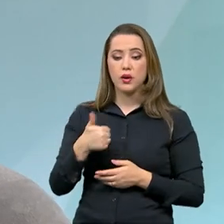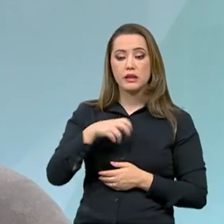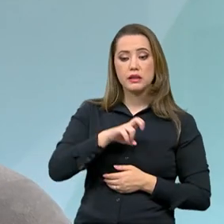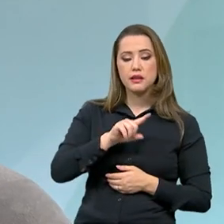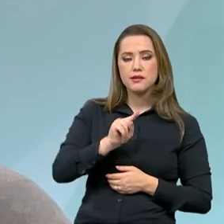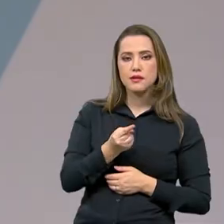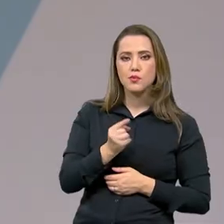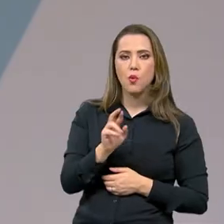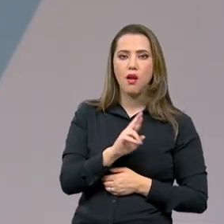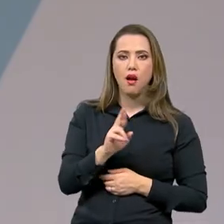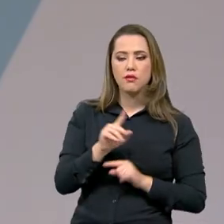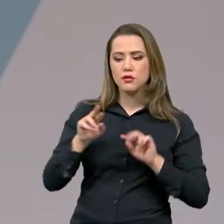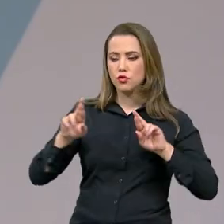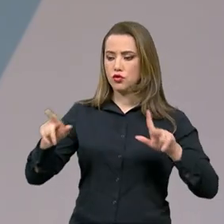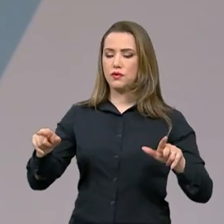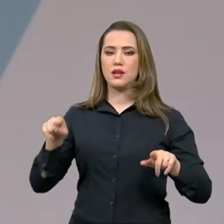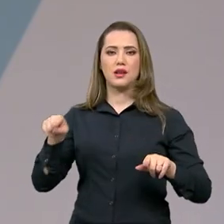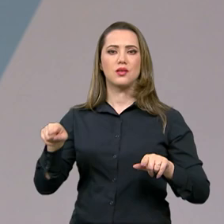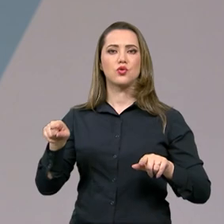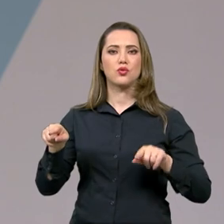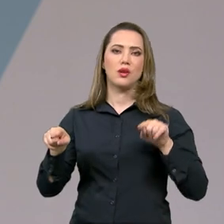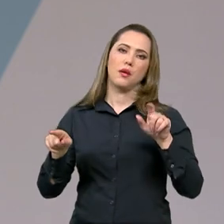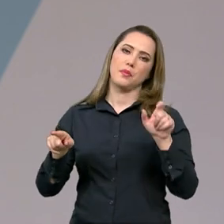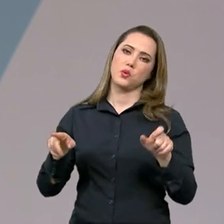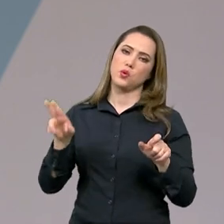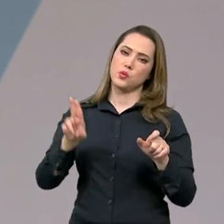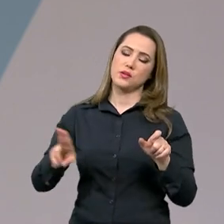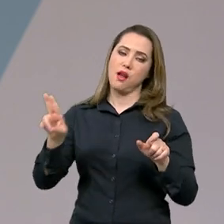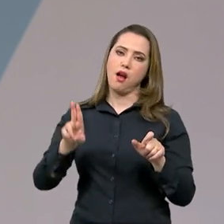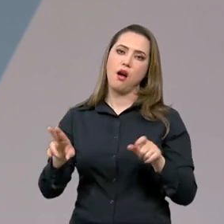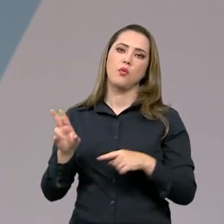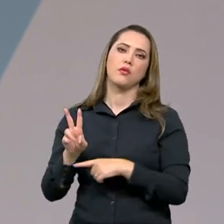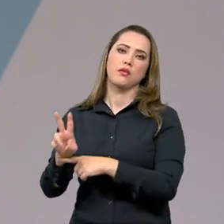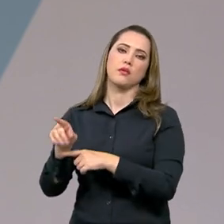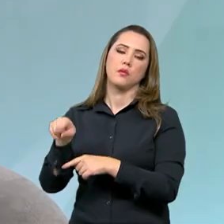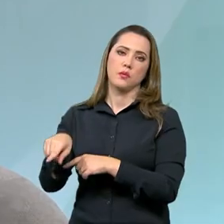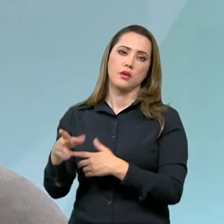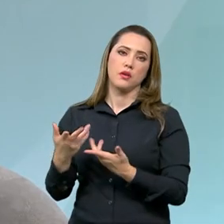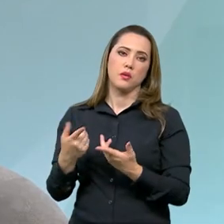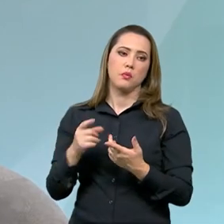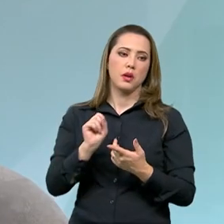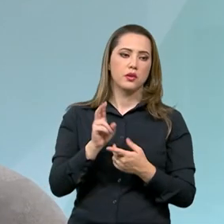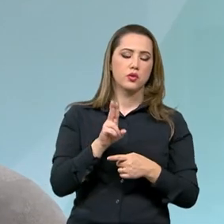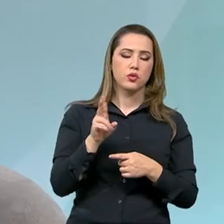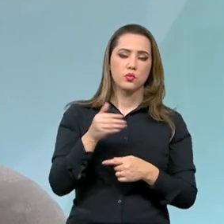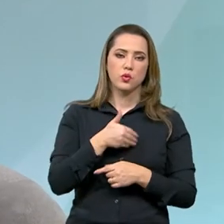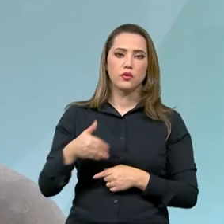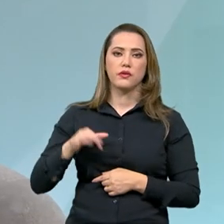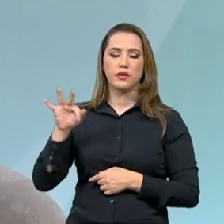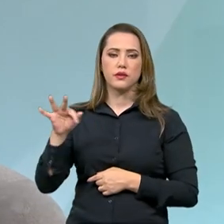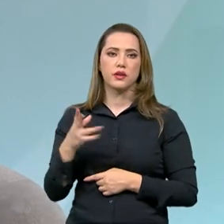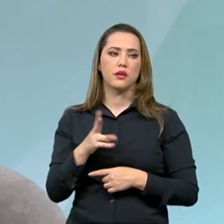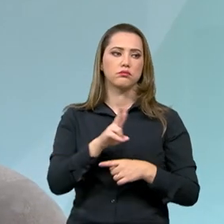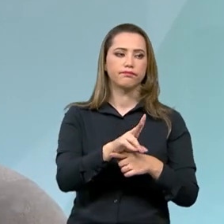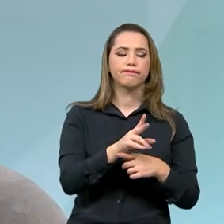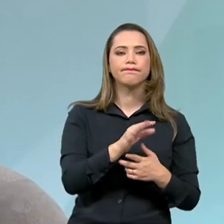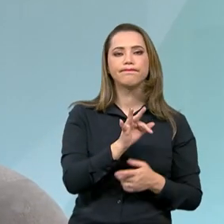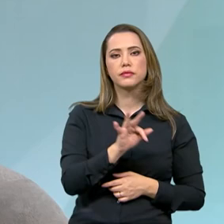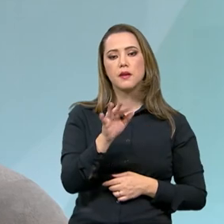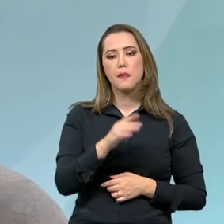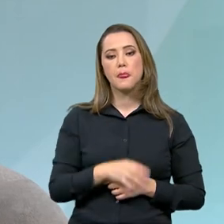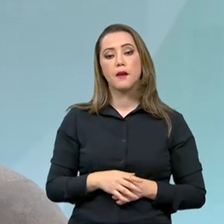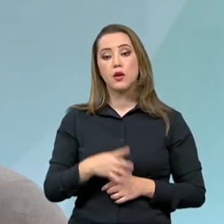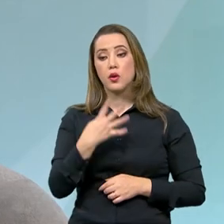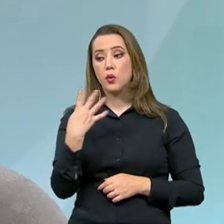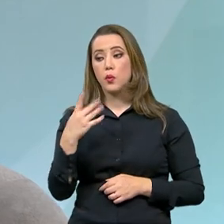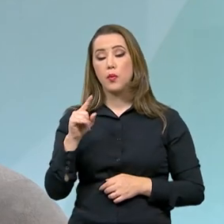Isso é a diferença entre a pessoa acessar ou não acessar o crédito habitacional. A gente sabe que R 57 mil para uma família que tem quatro pessoas e tem renda mensal de